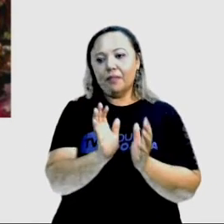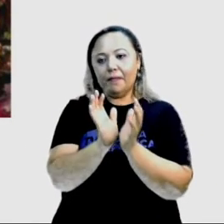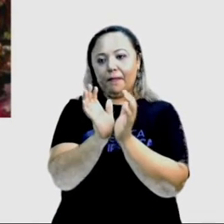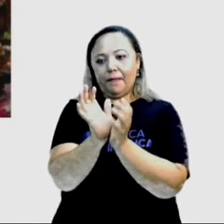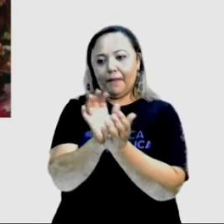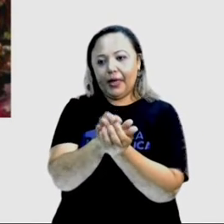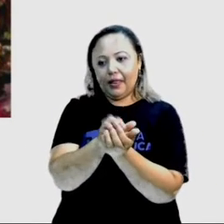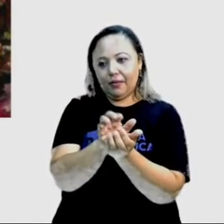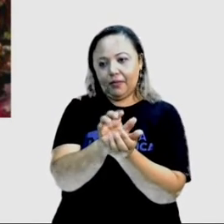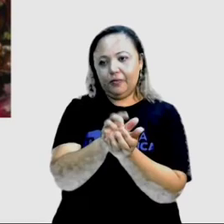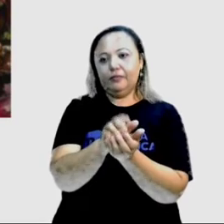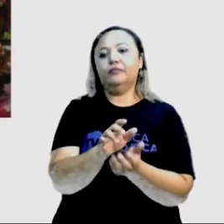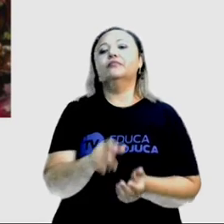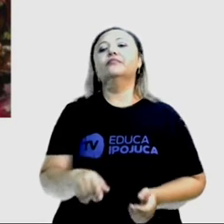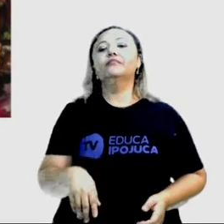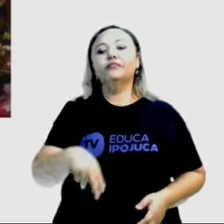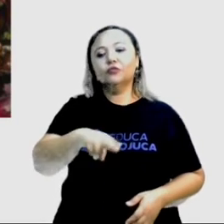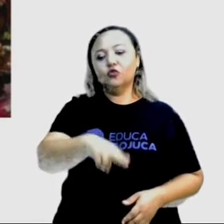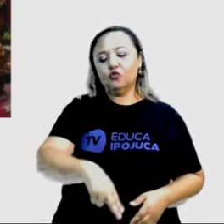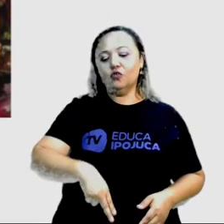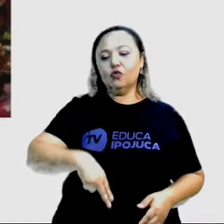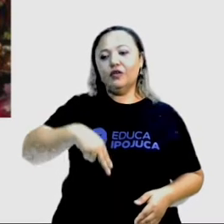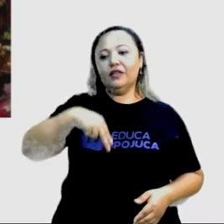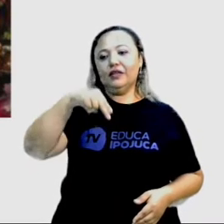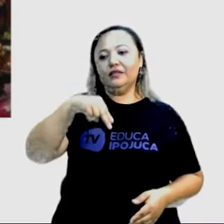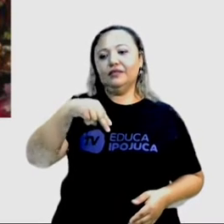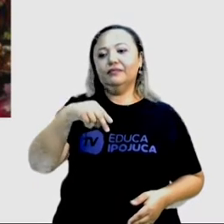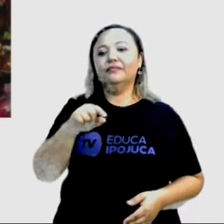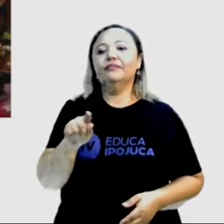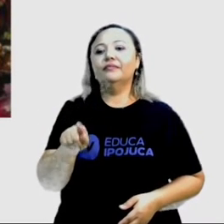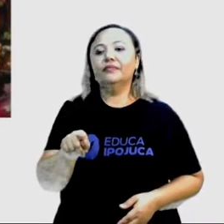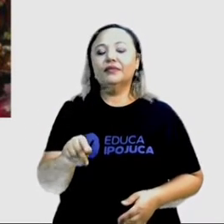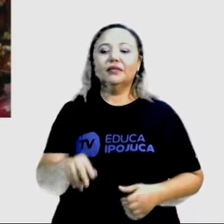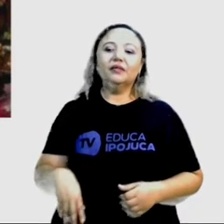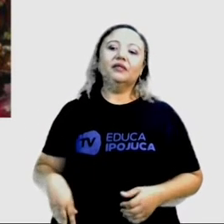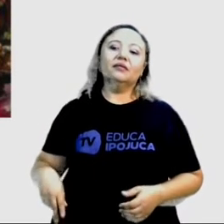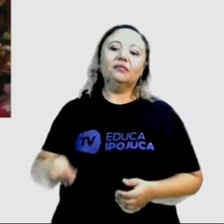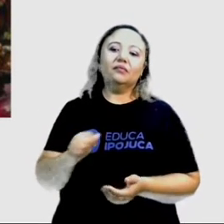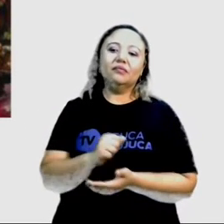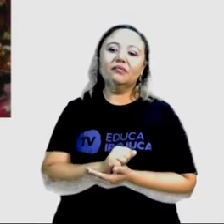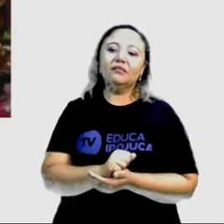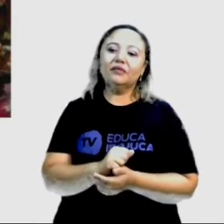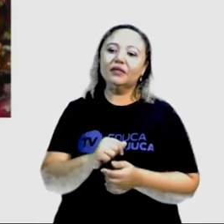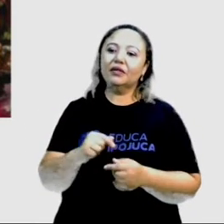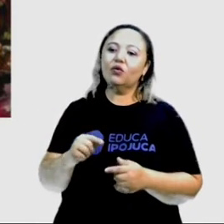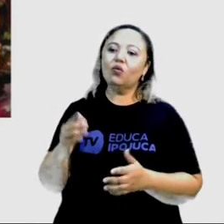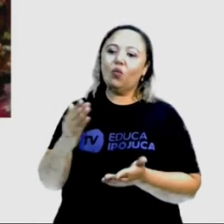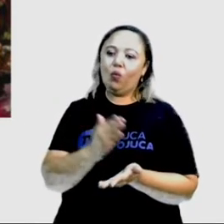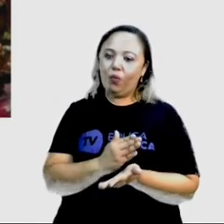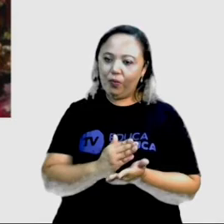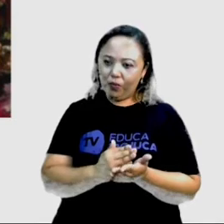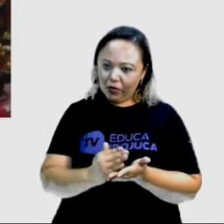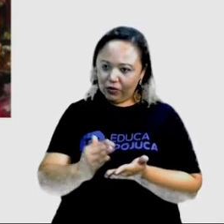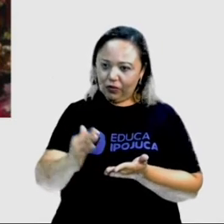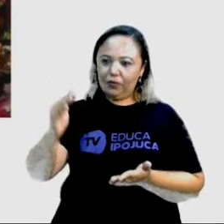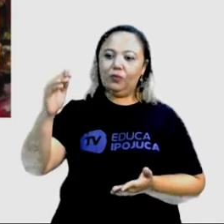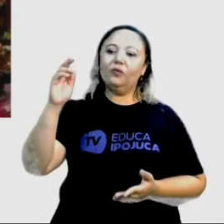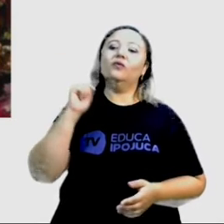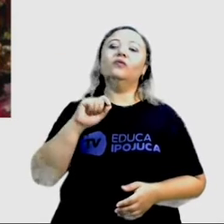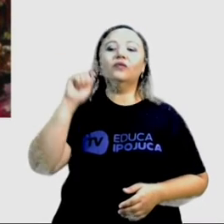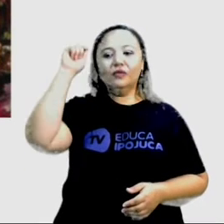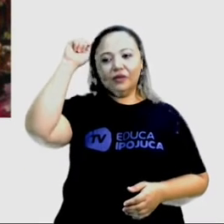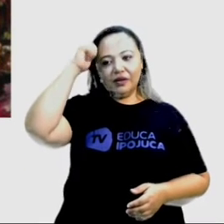nordestino. Então, o maracatu também é uma dança de origem africana,